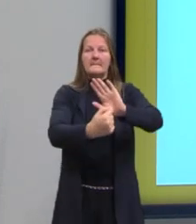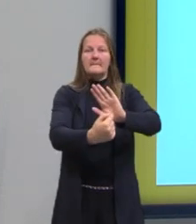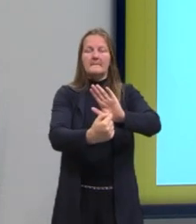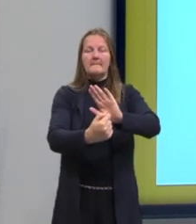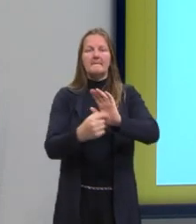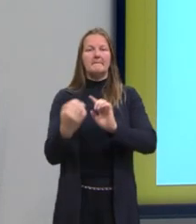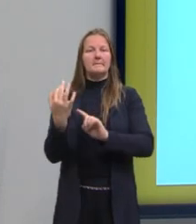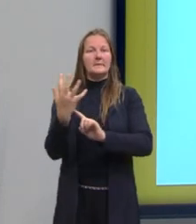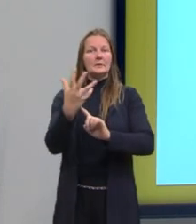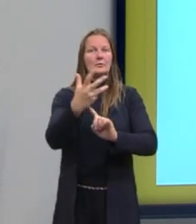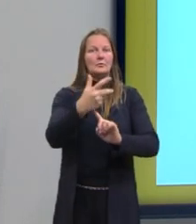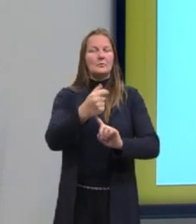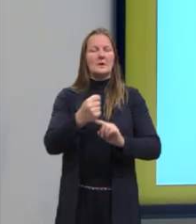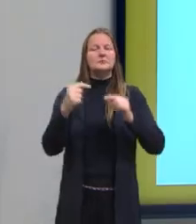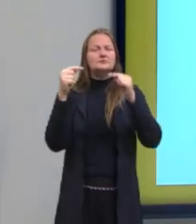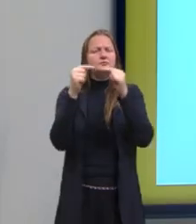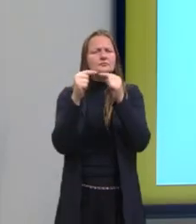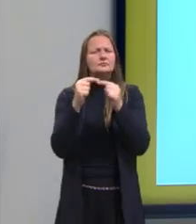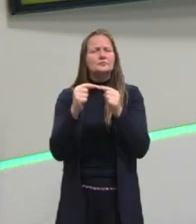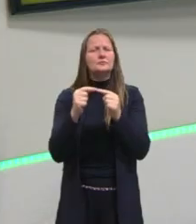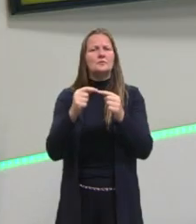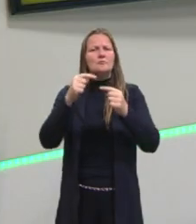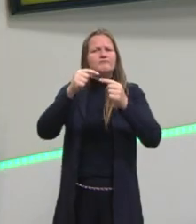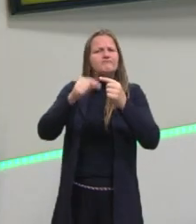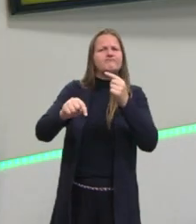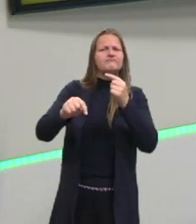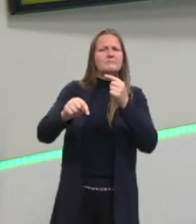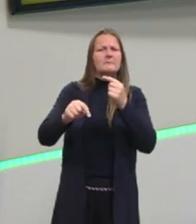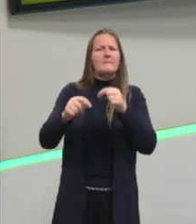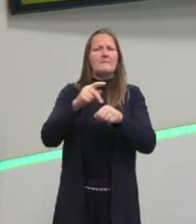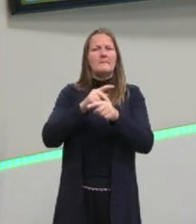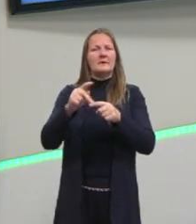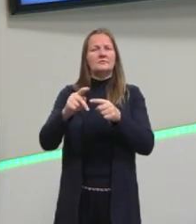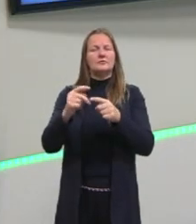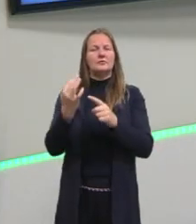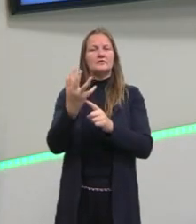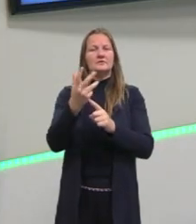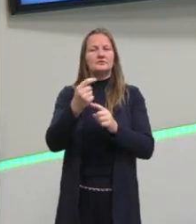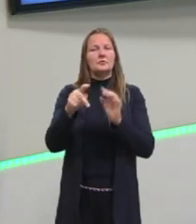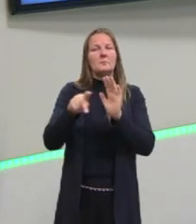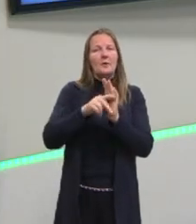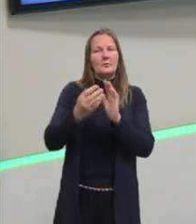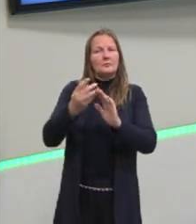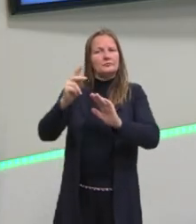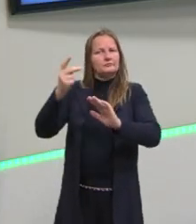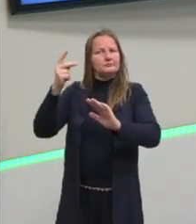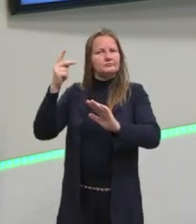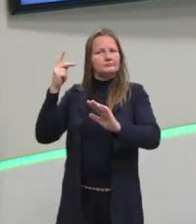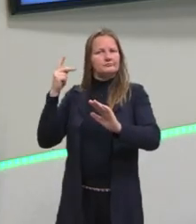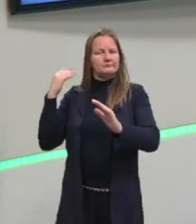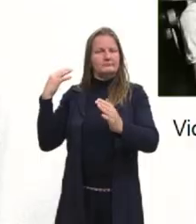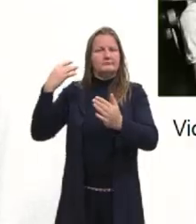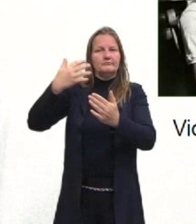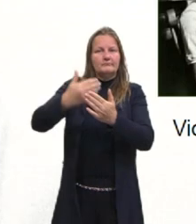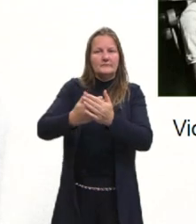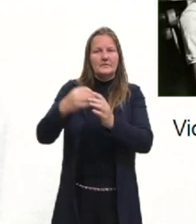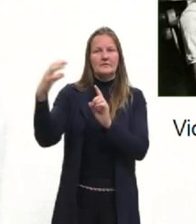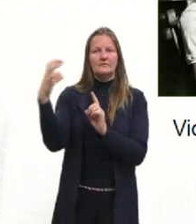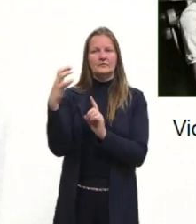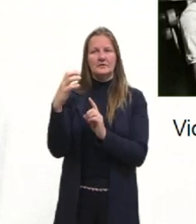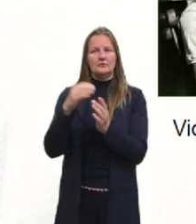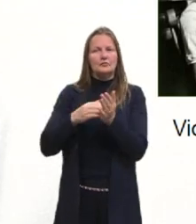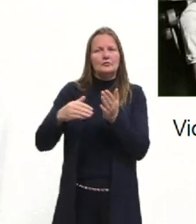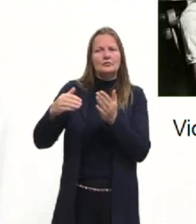uma arte que tinha como objetivo romper com os padrões artísticos vigentes até então. Quer dizer, influenciado por